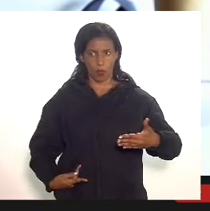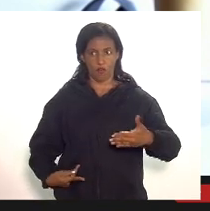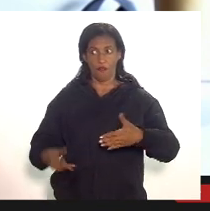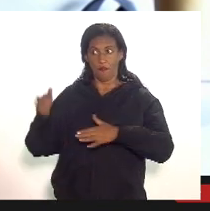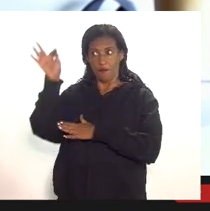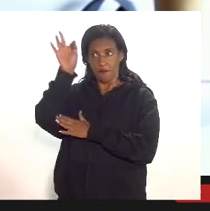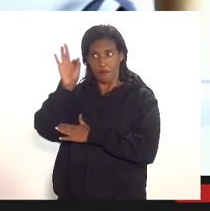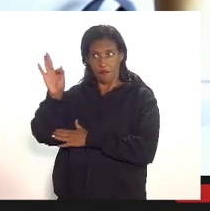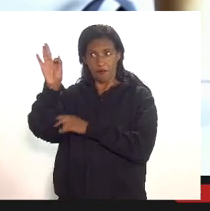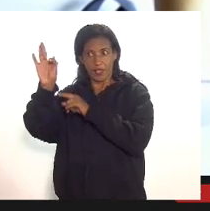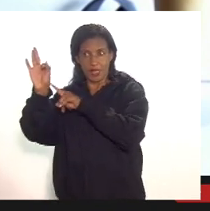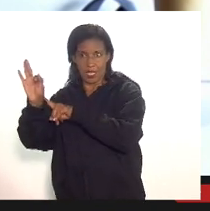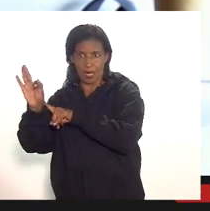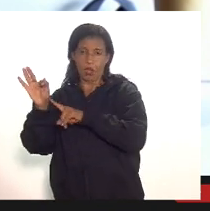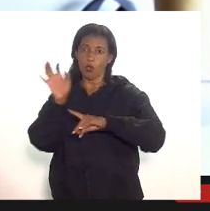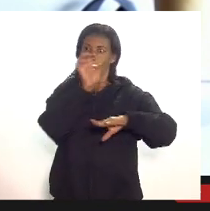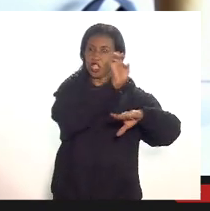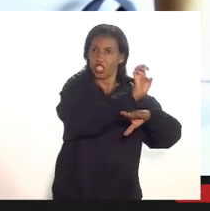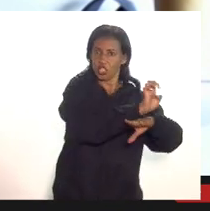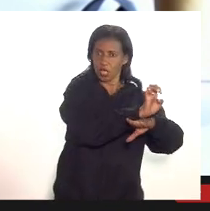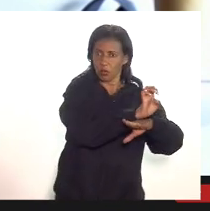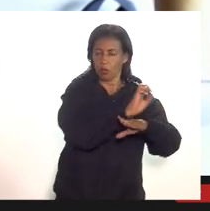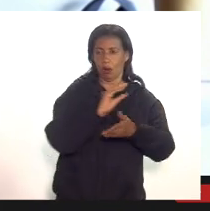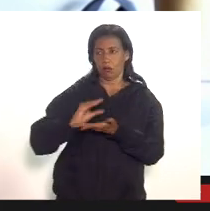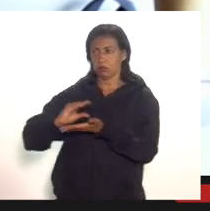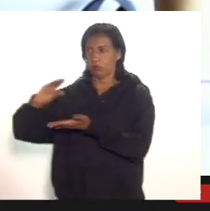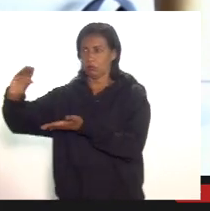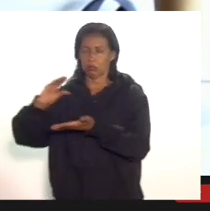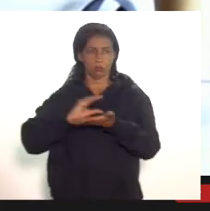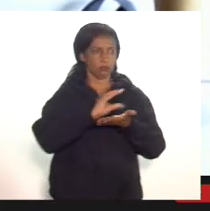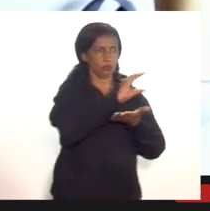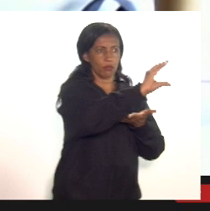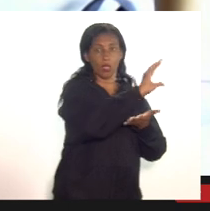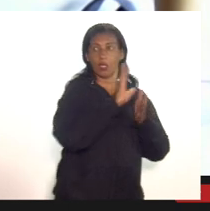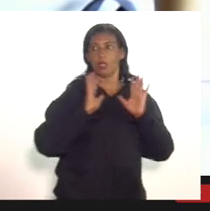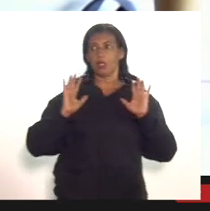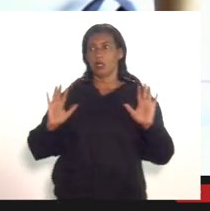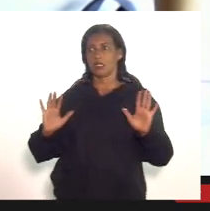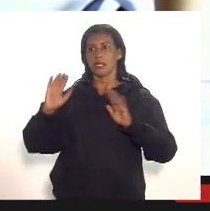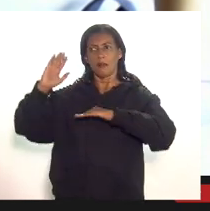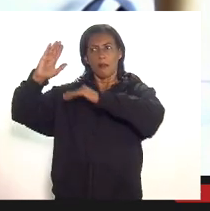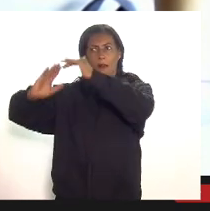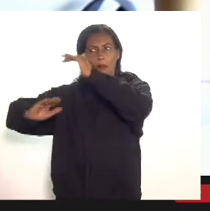cada um na sua área de competência